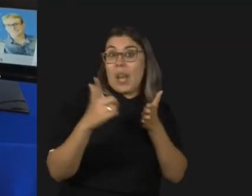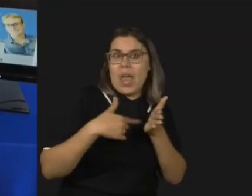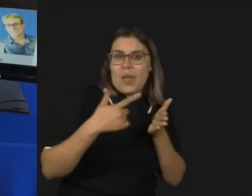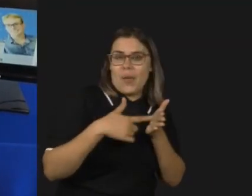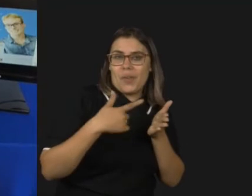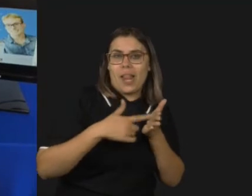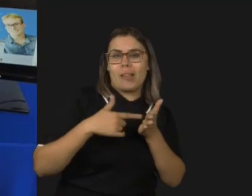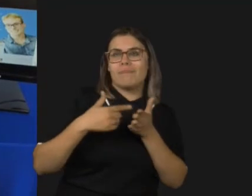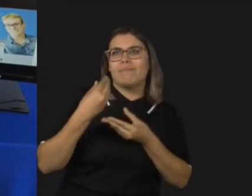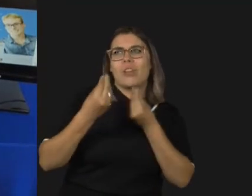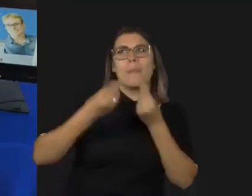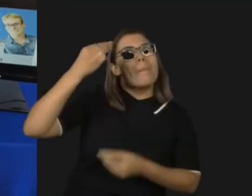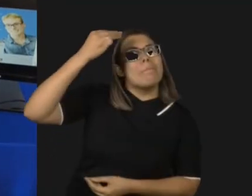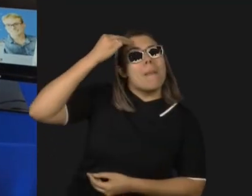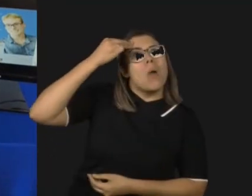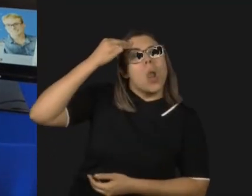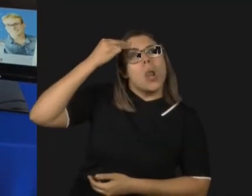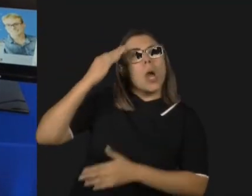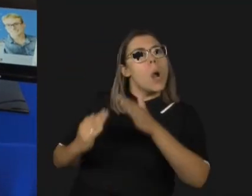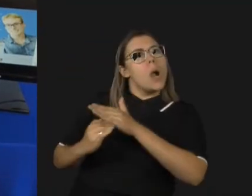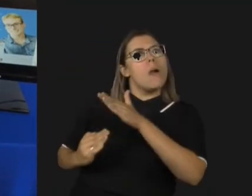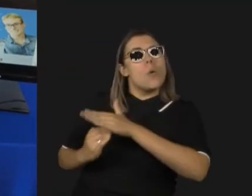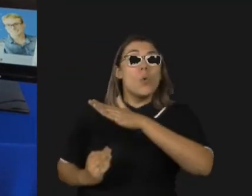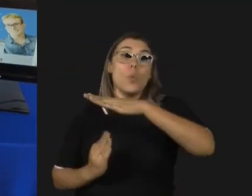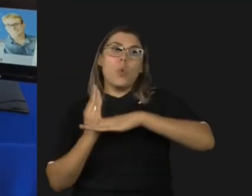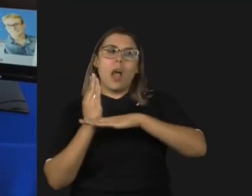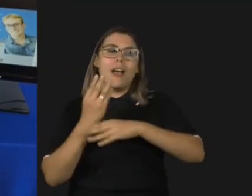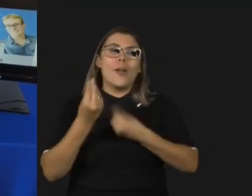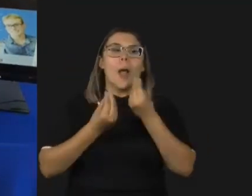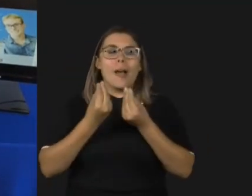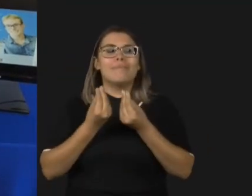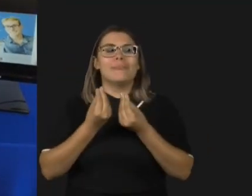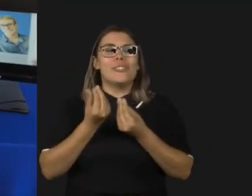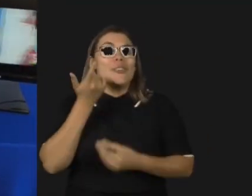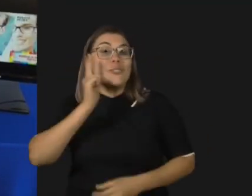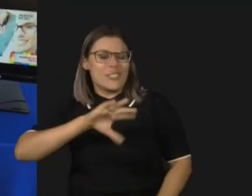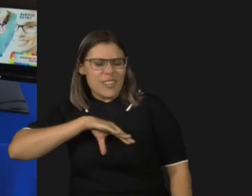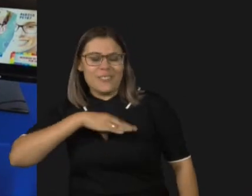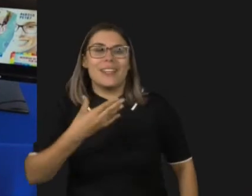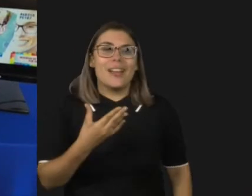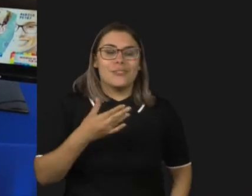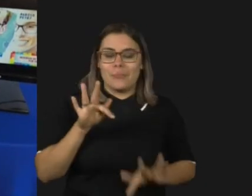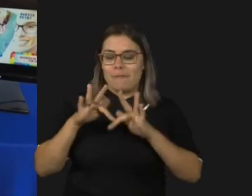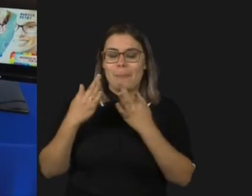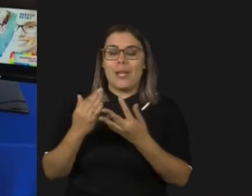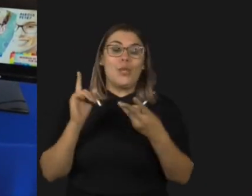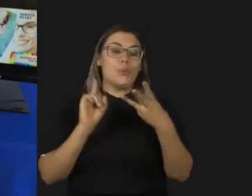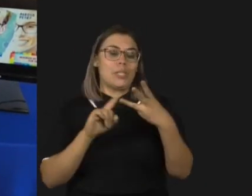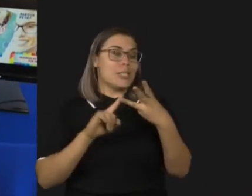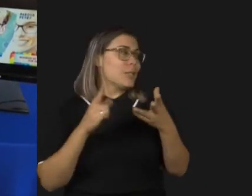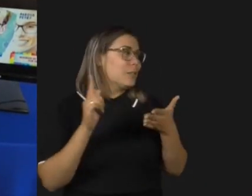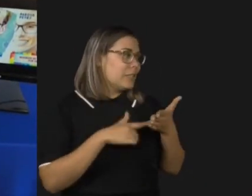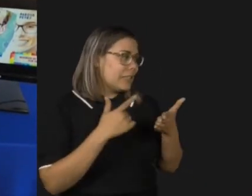fala das memórias da superação quando eu descobri ser autista junto da minha família e o que aconteceu lá esse é o terceiro